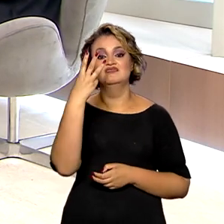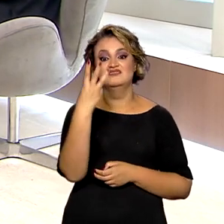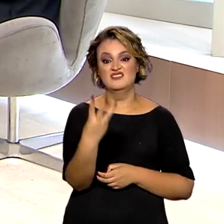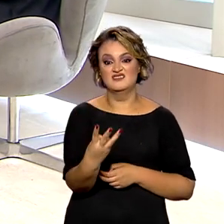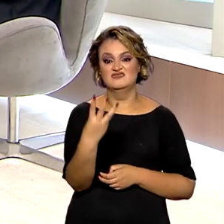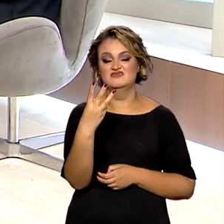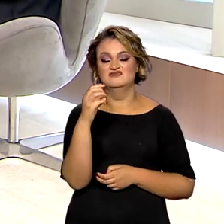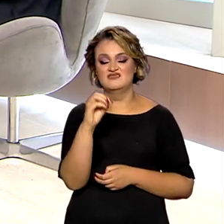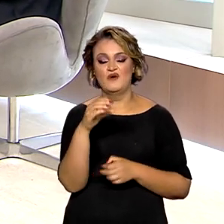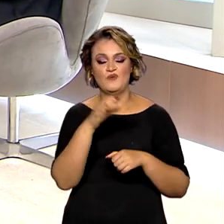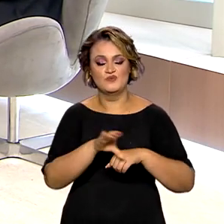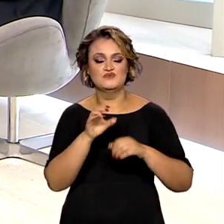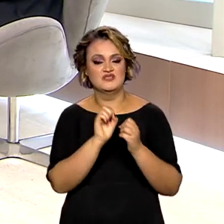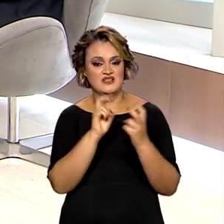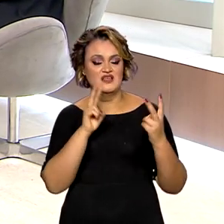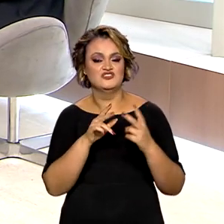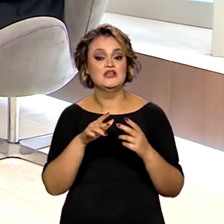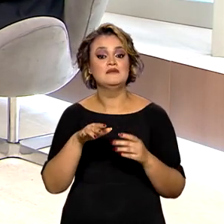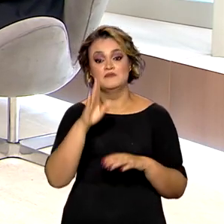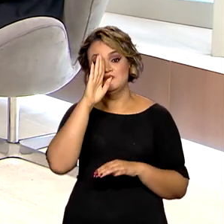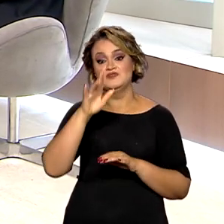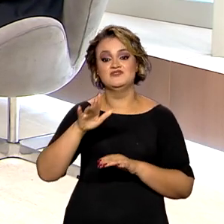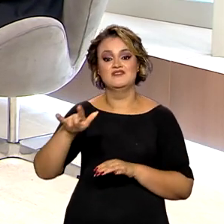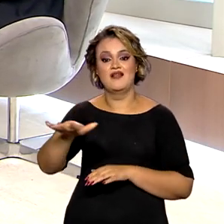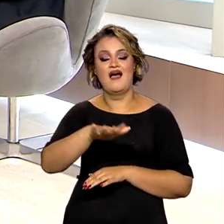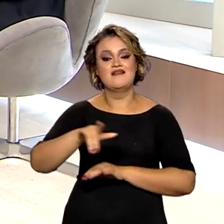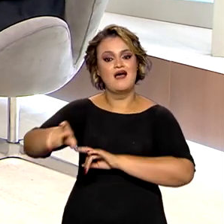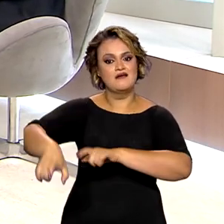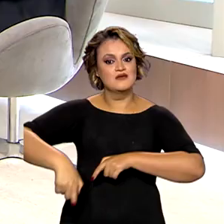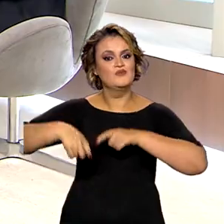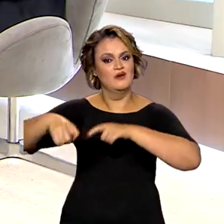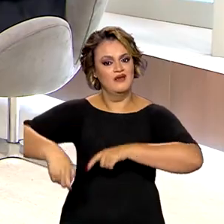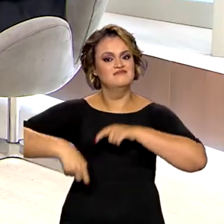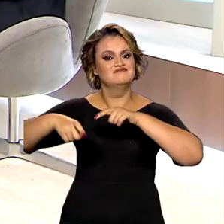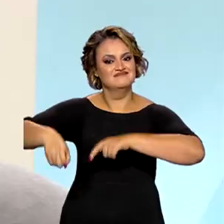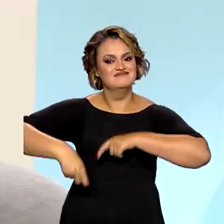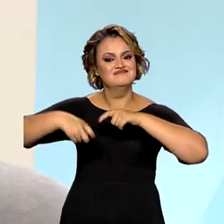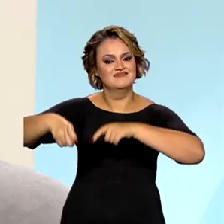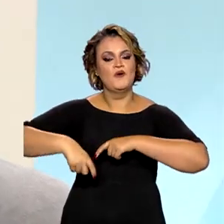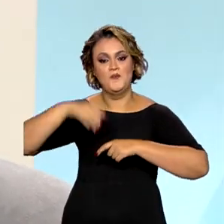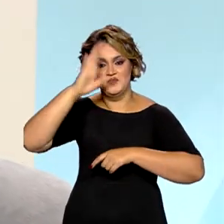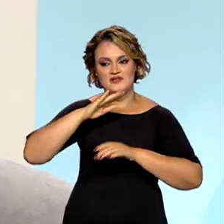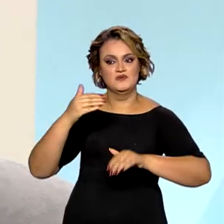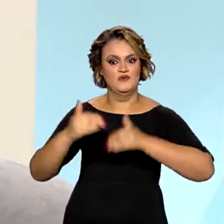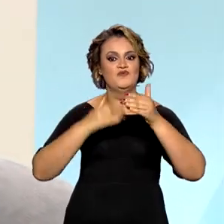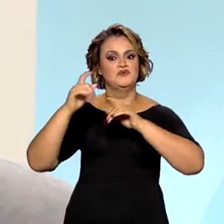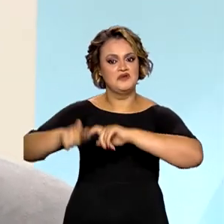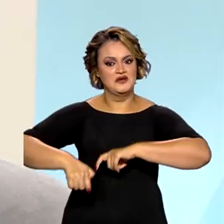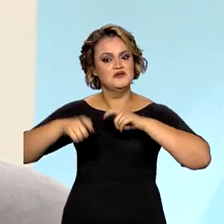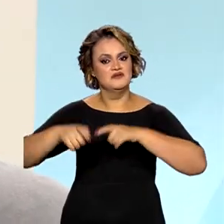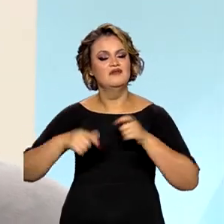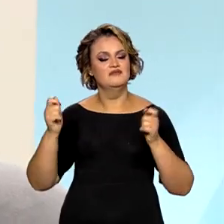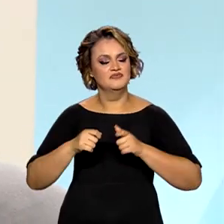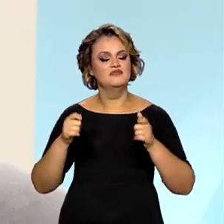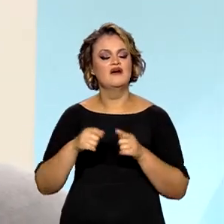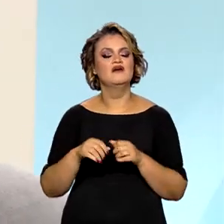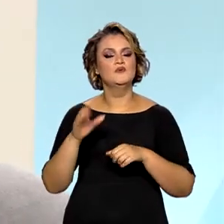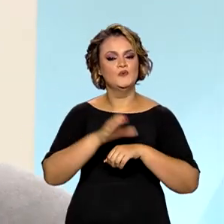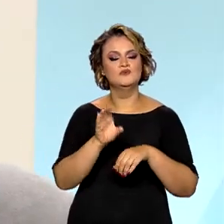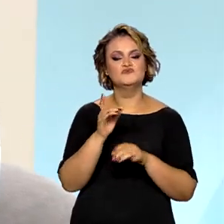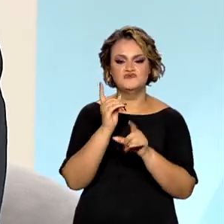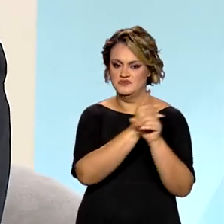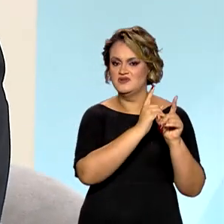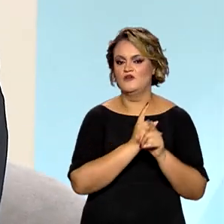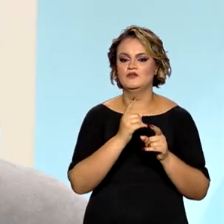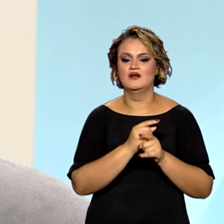cursos online, inclusive da área agrícola. A gente sabe do potencial agrícola do nosso país, então esses cursos também estão disponibilizados.